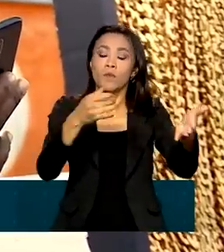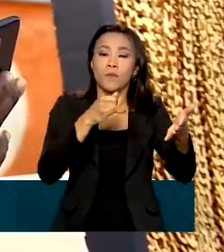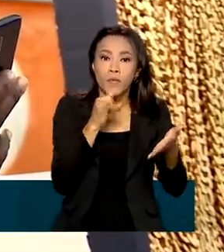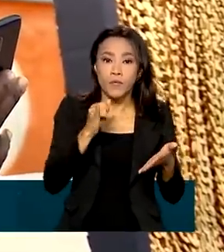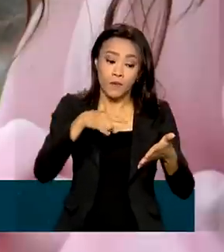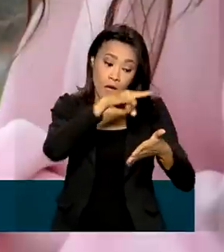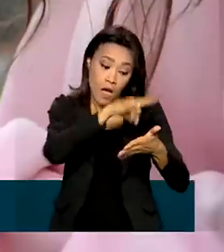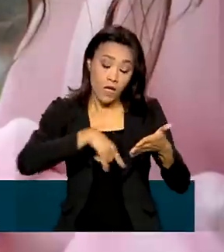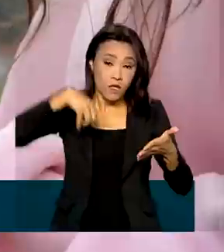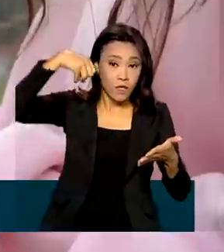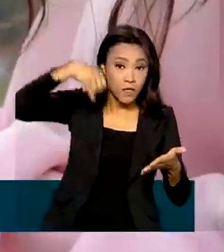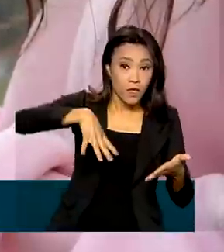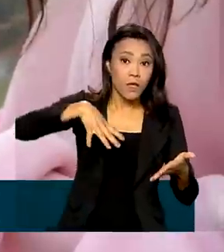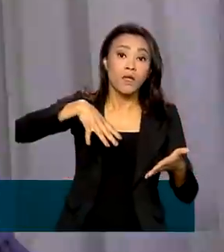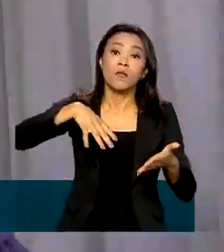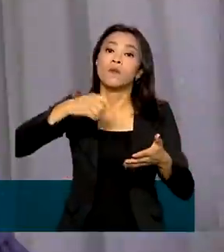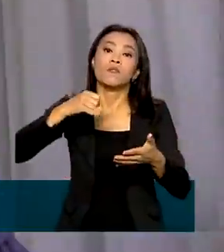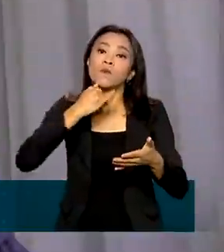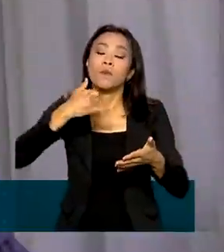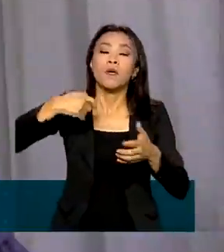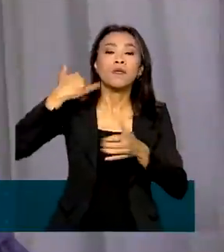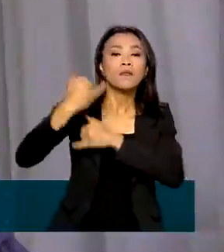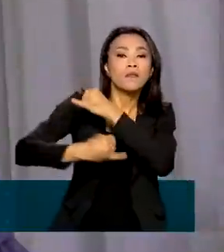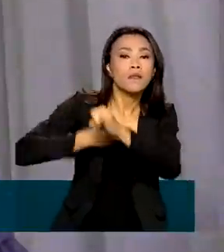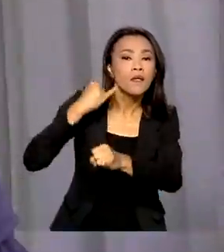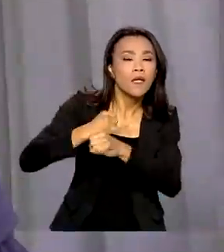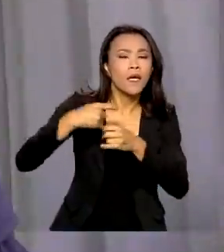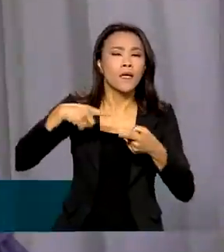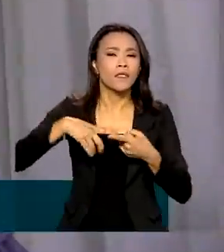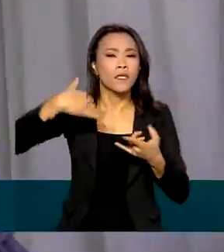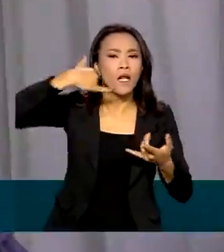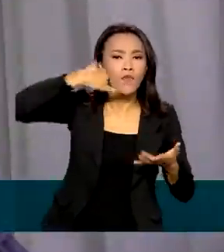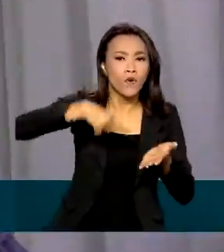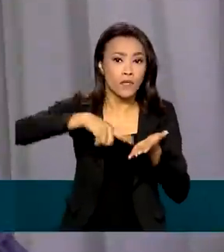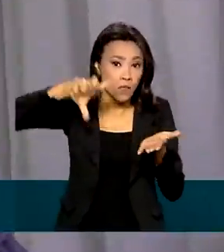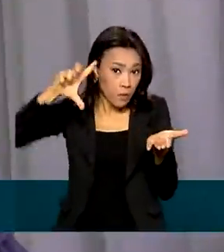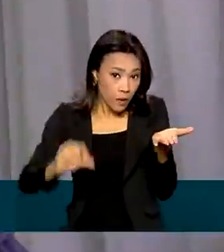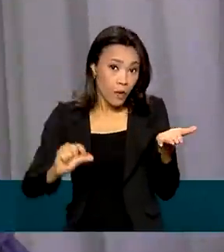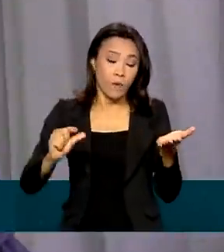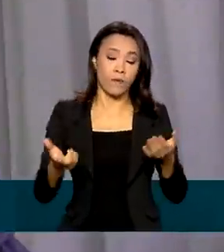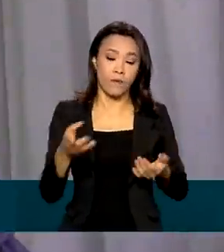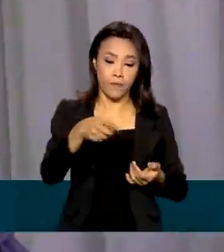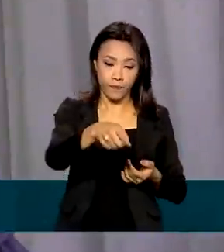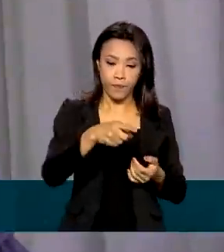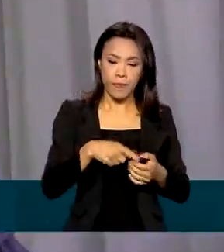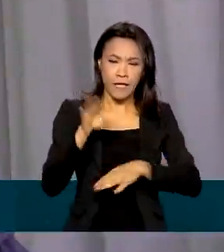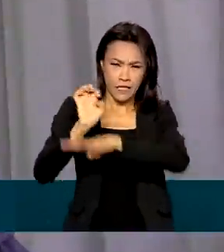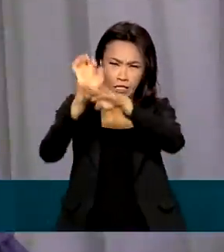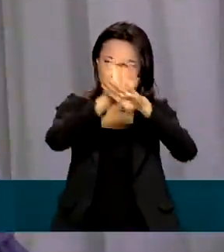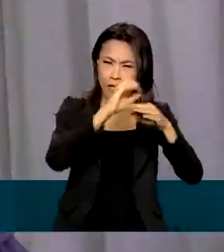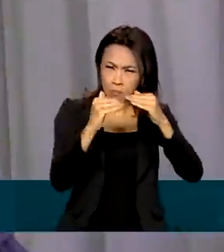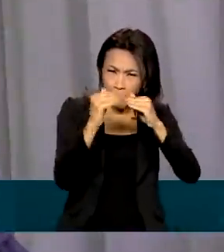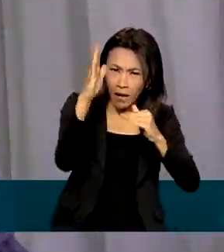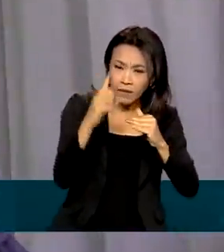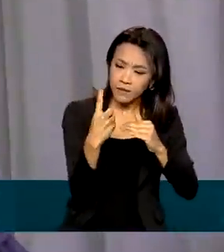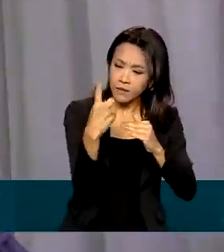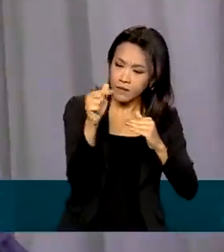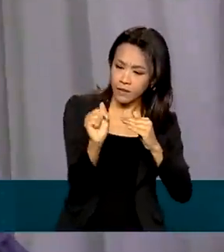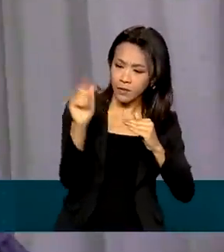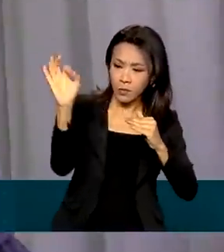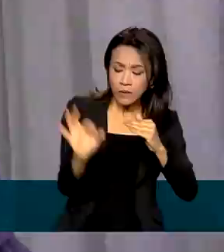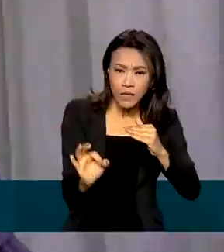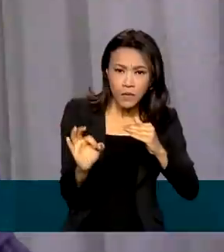devem ficar mais baratas. Nenhum estado poderá cobrar mais de 17% de ICMS para os serviços